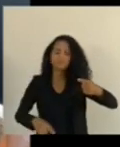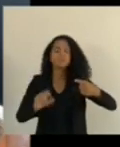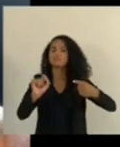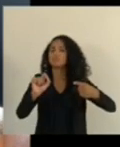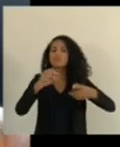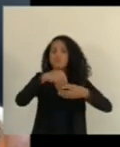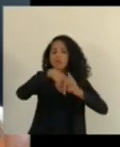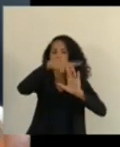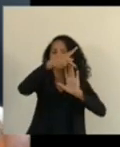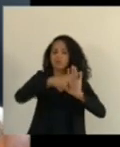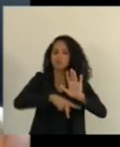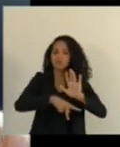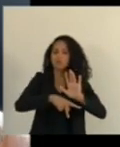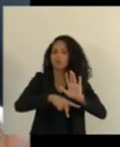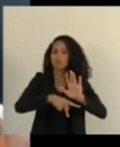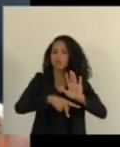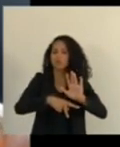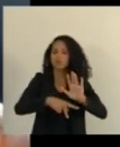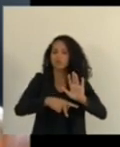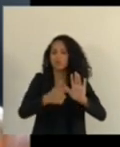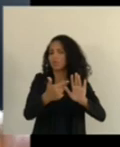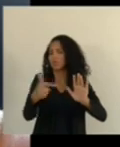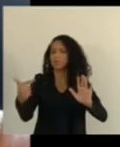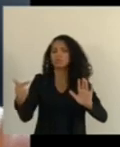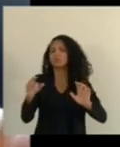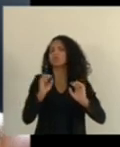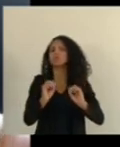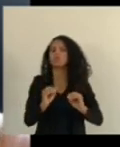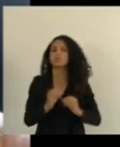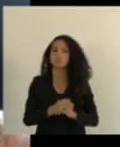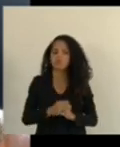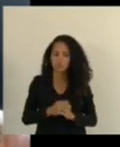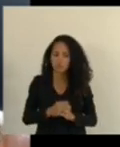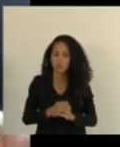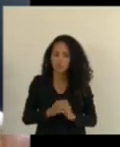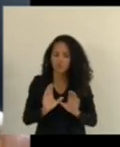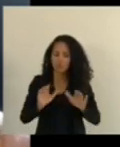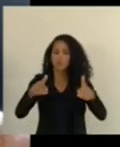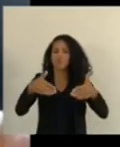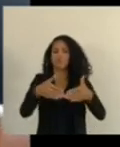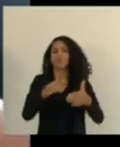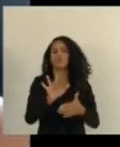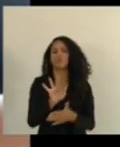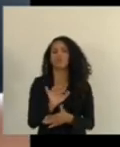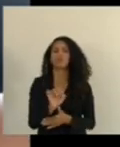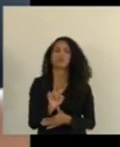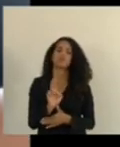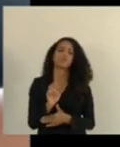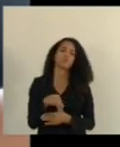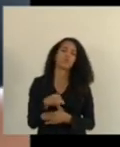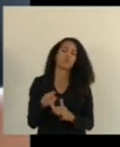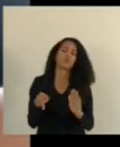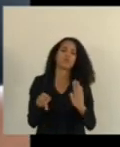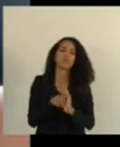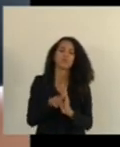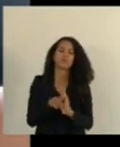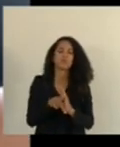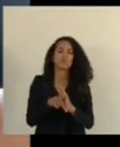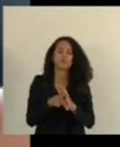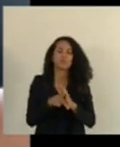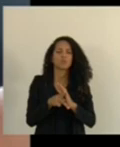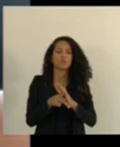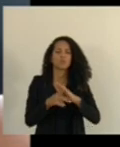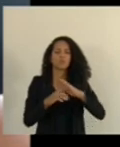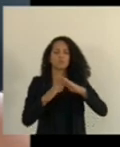do Conselho o Fórum das pequenas